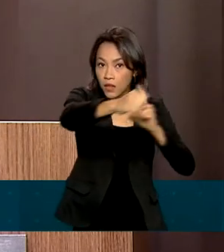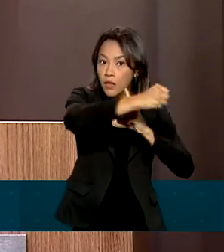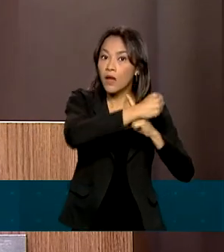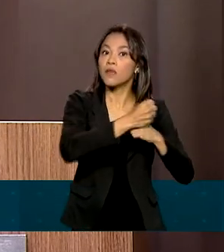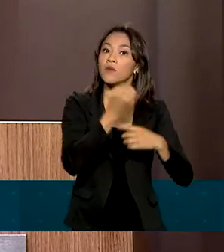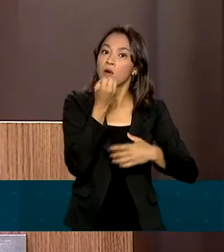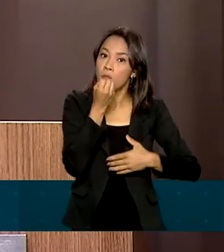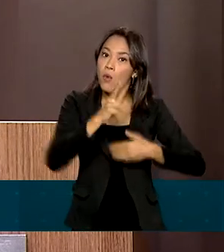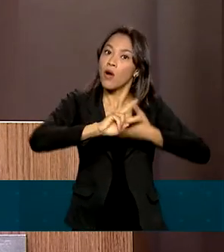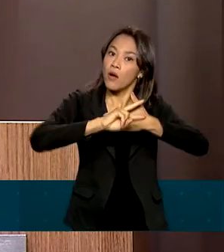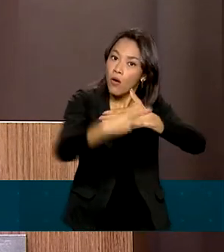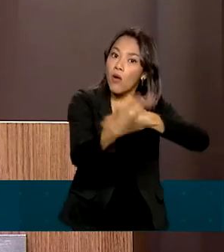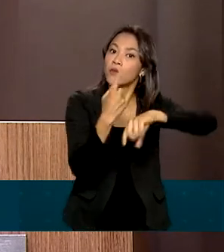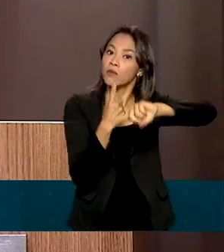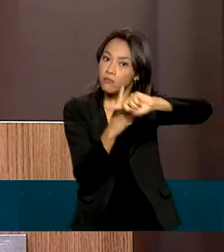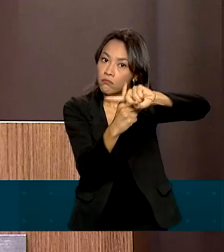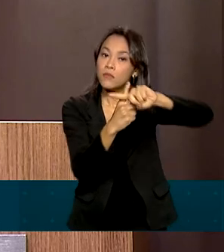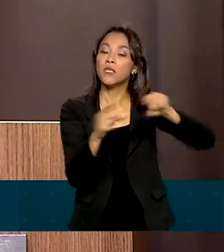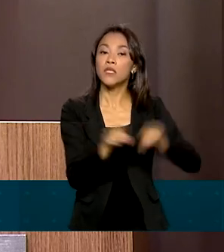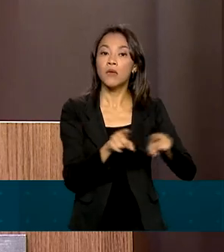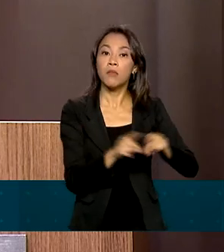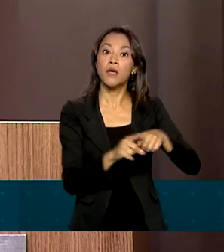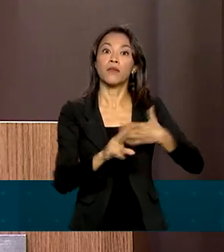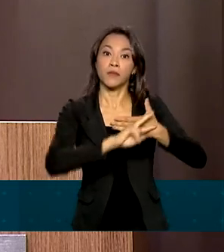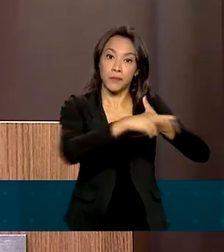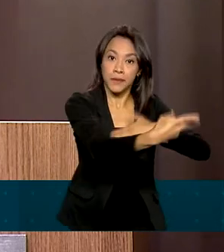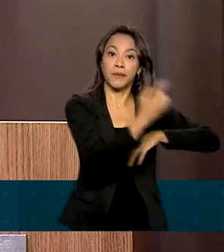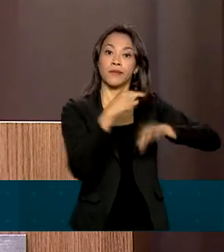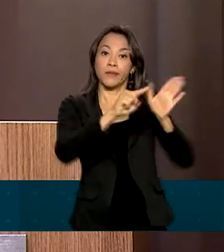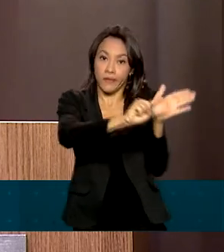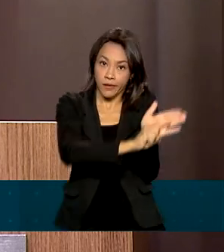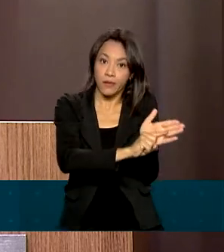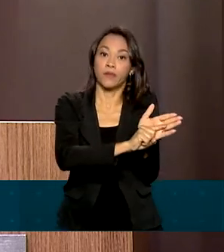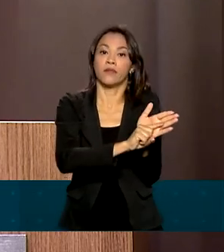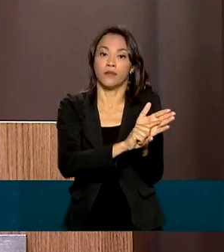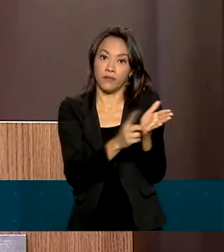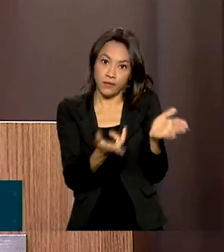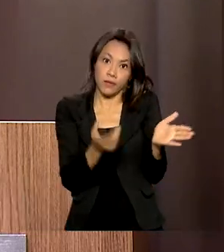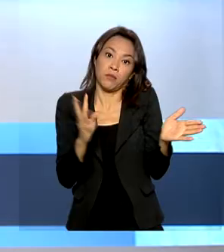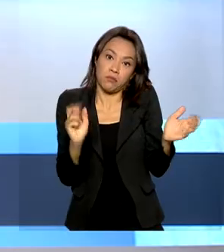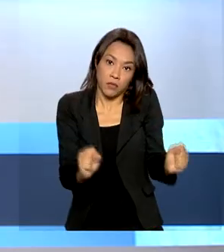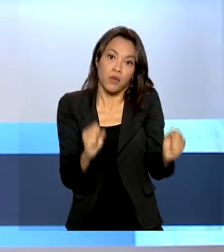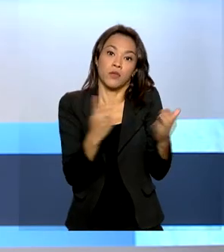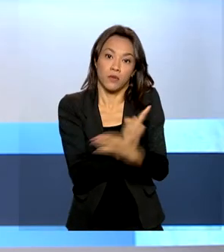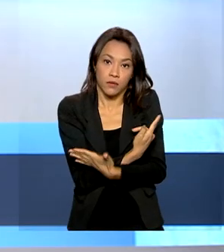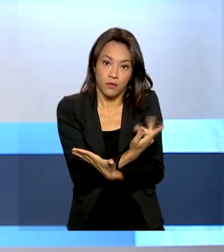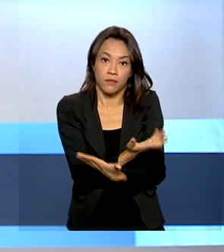mas também dos riscos potenciais que tais medidas possam envolver.